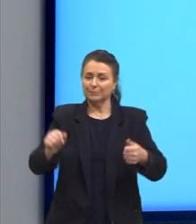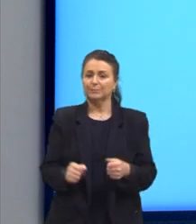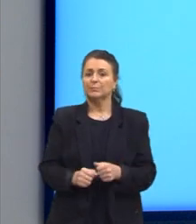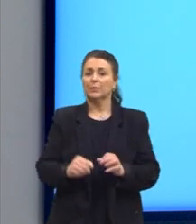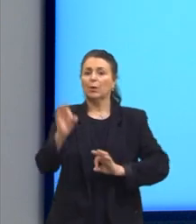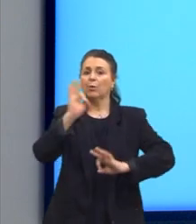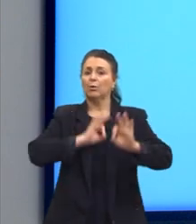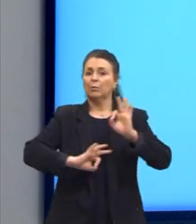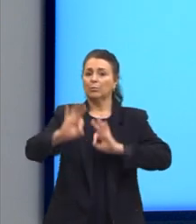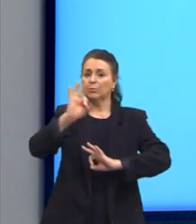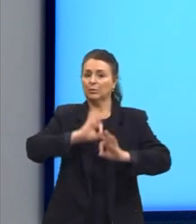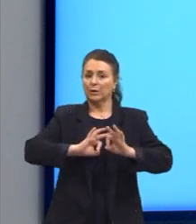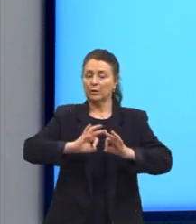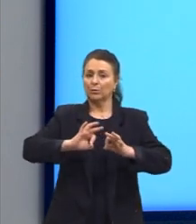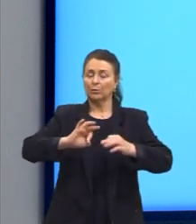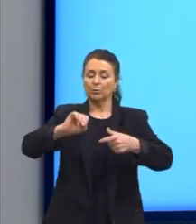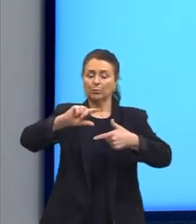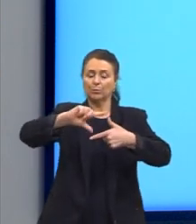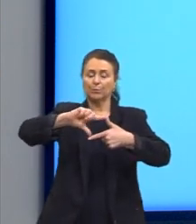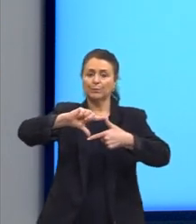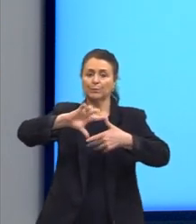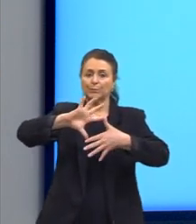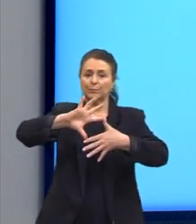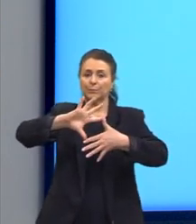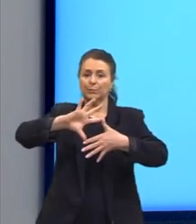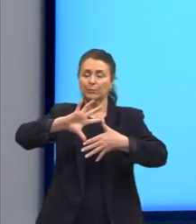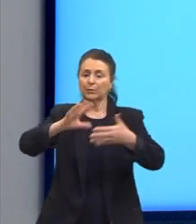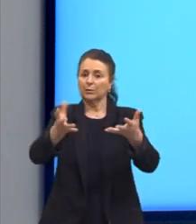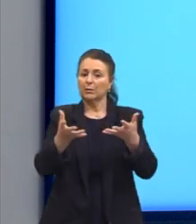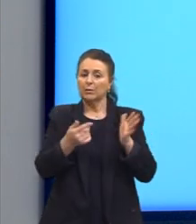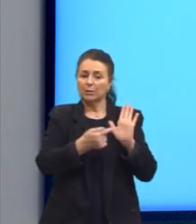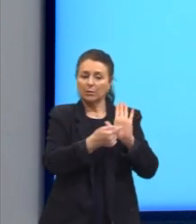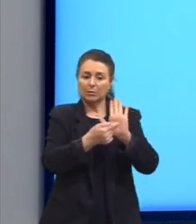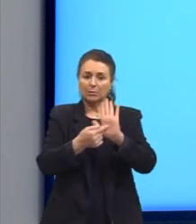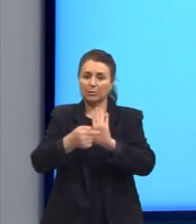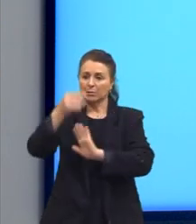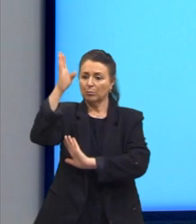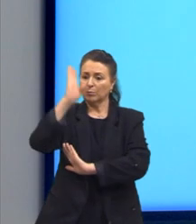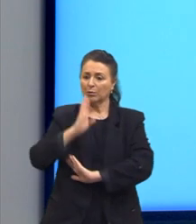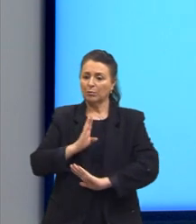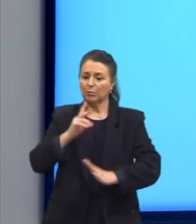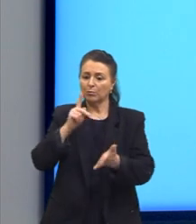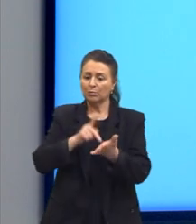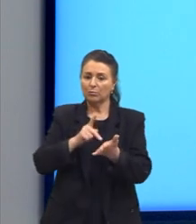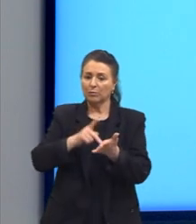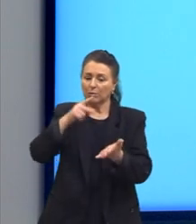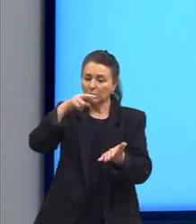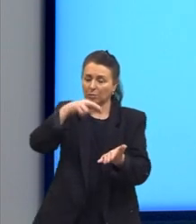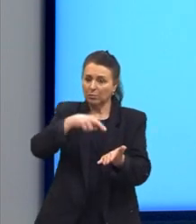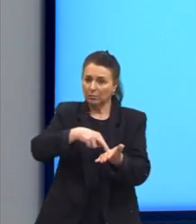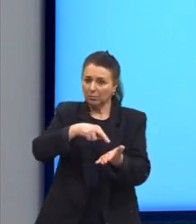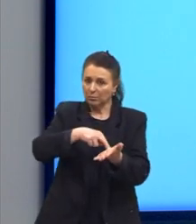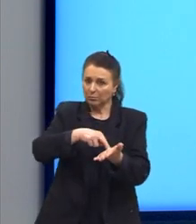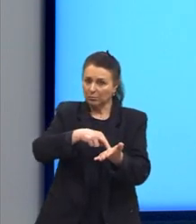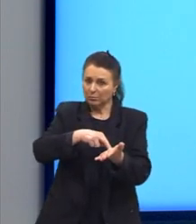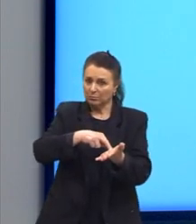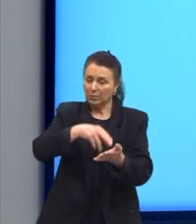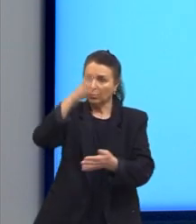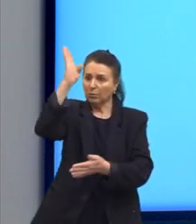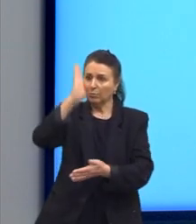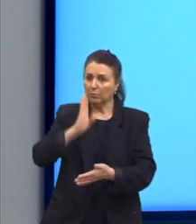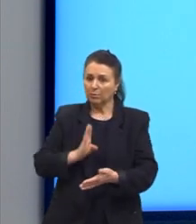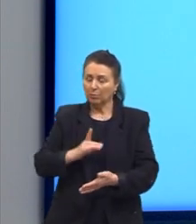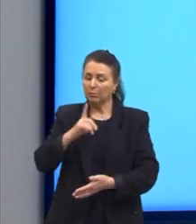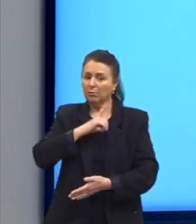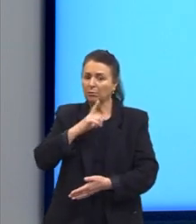literário do pré-modernismo? Então, a gente tem o quê? O desejo de mostrar o Brasil real, ainda coloquei esse real bem grande, né? O Brasil real, o